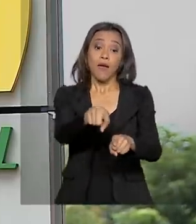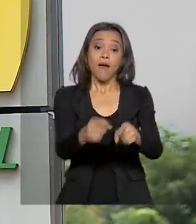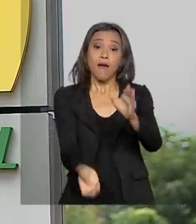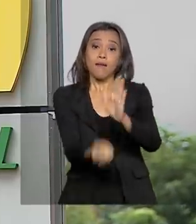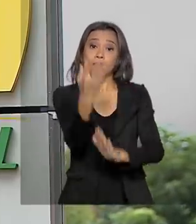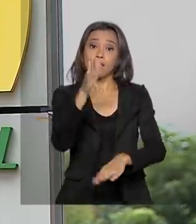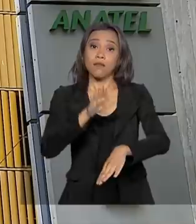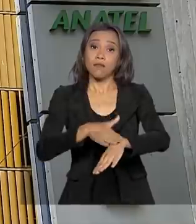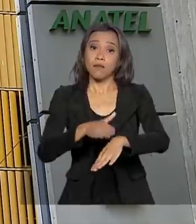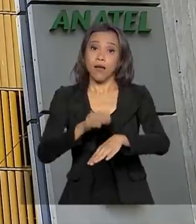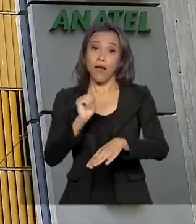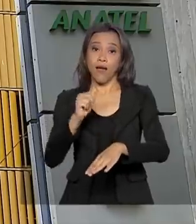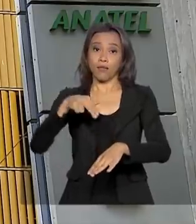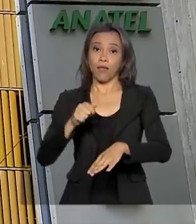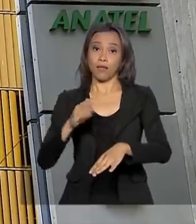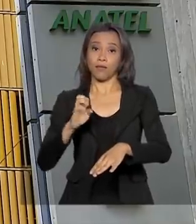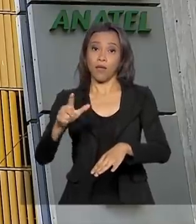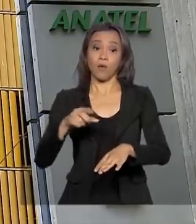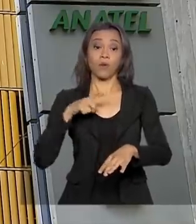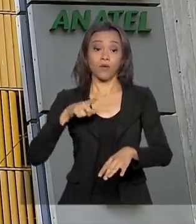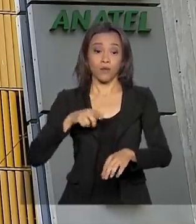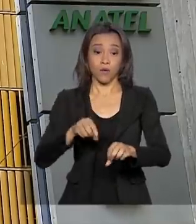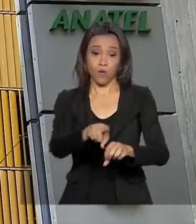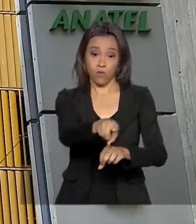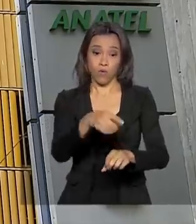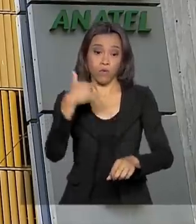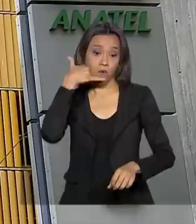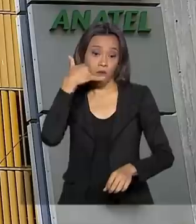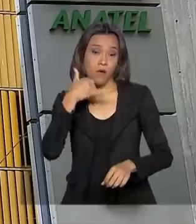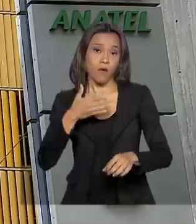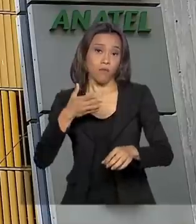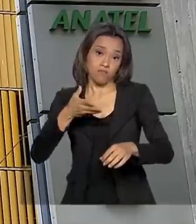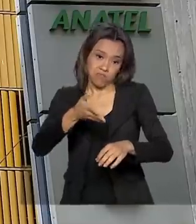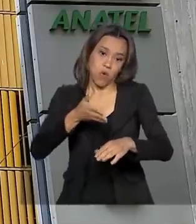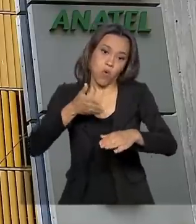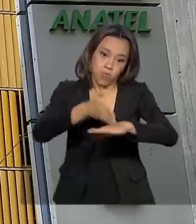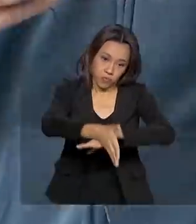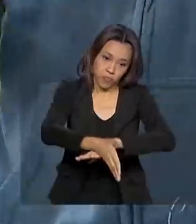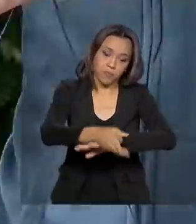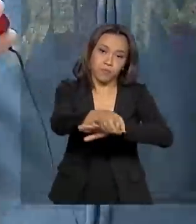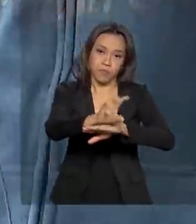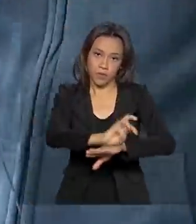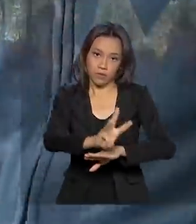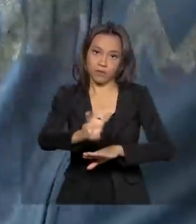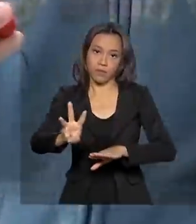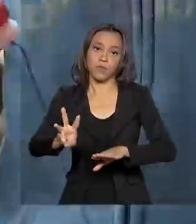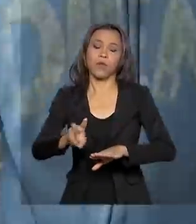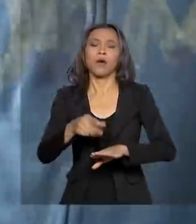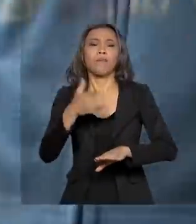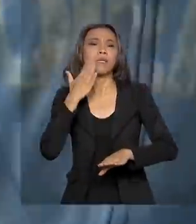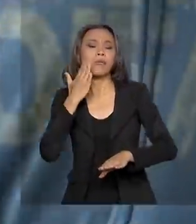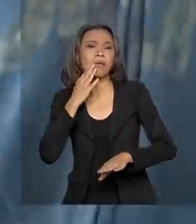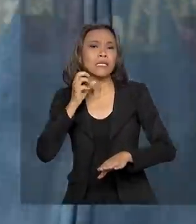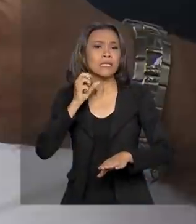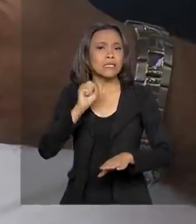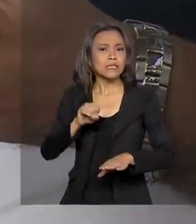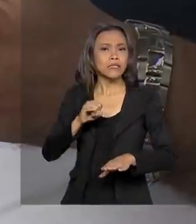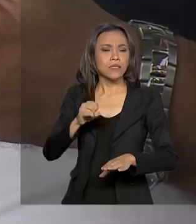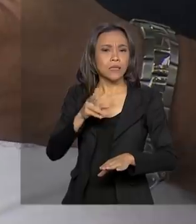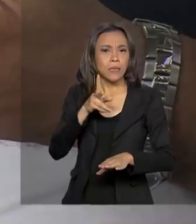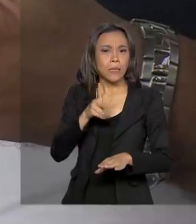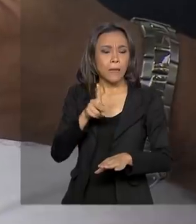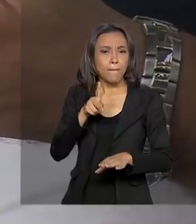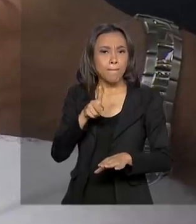endereço eletrônico no qual o consumidor pode verificar de forma rápida a existência de celulares pré-pagos